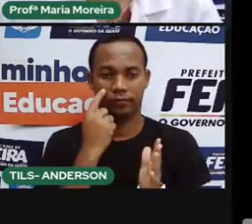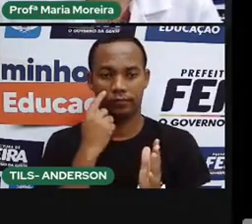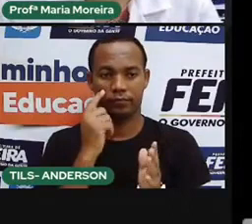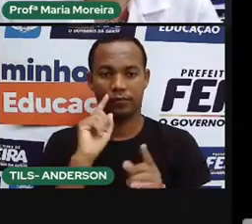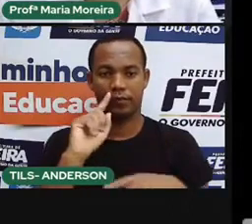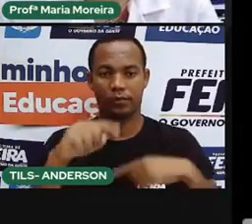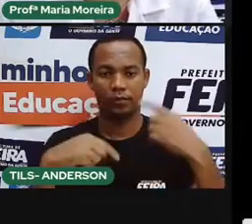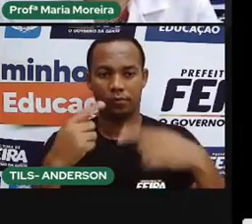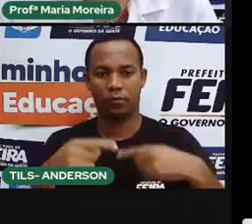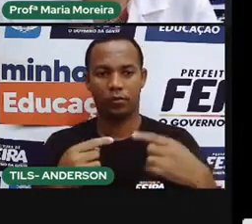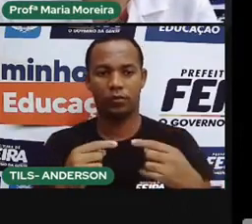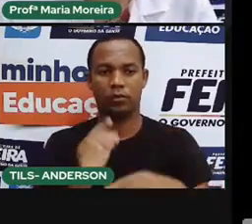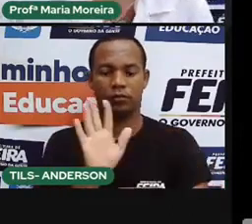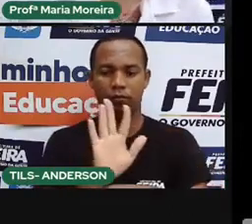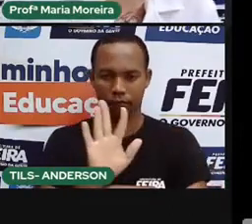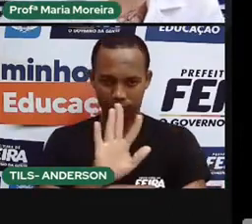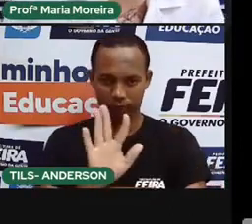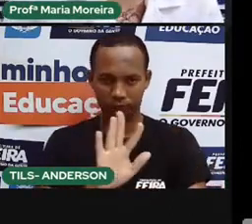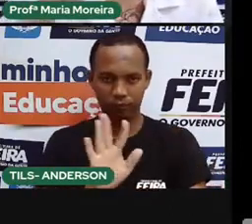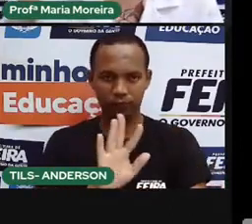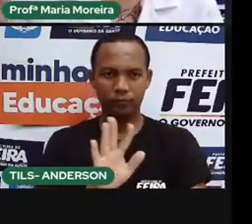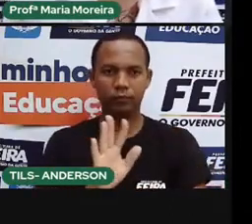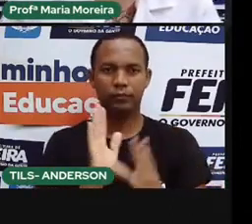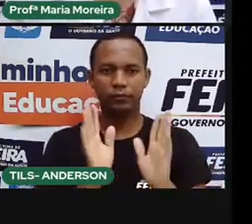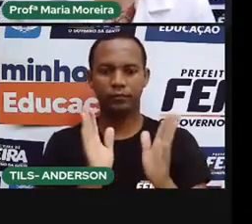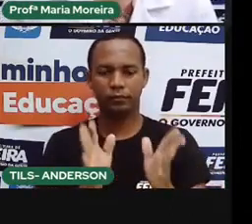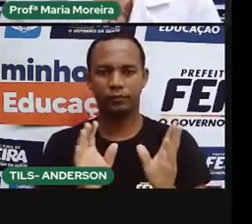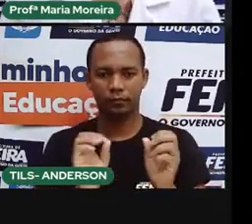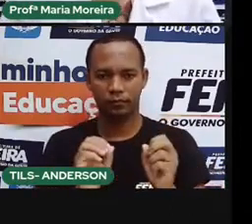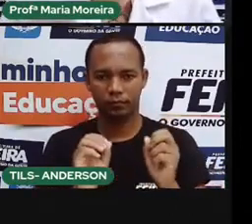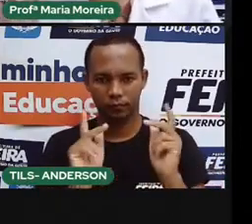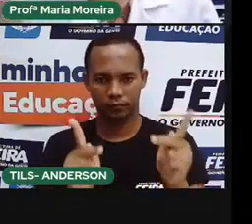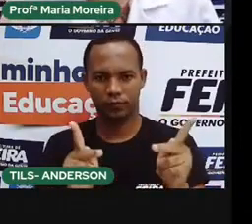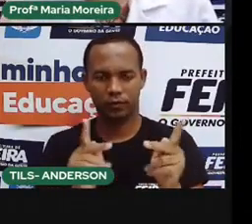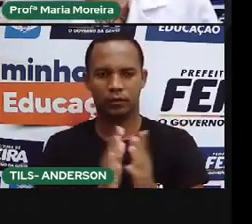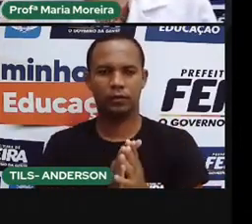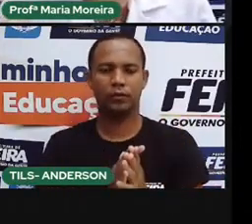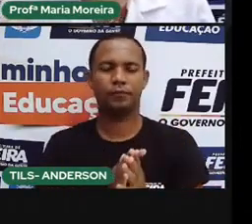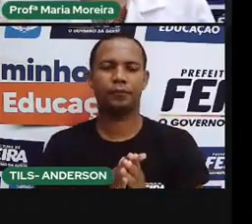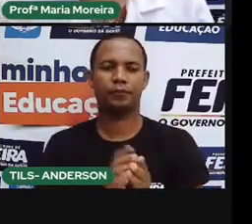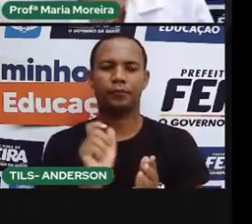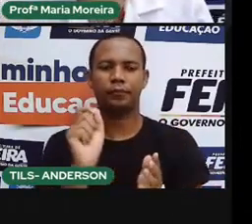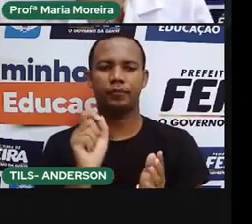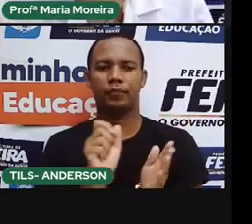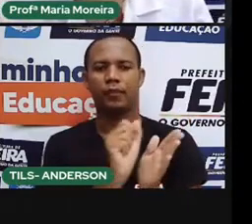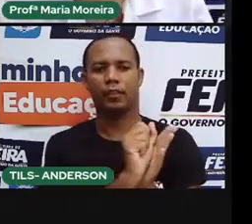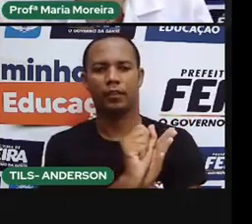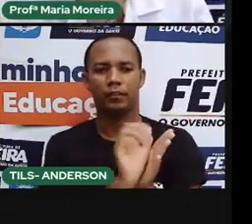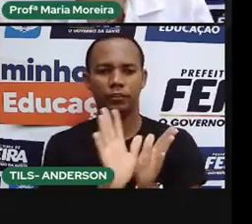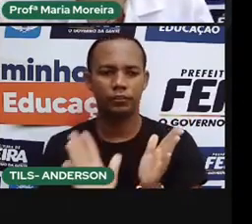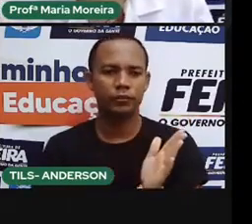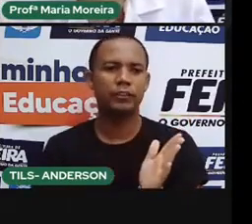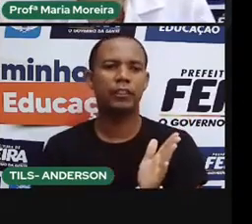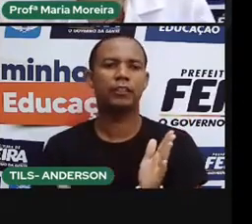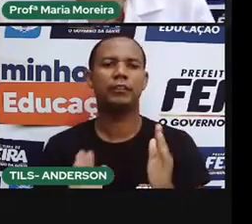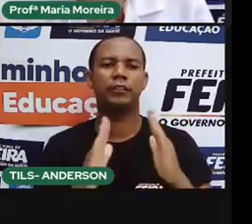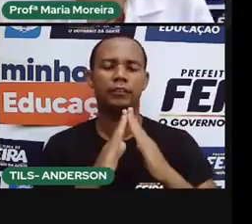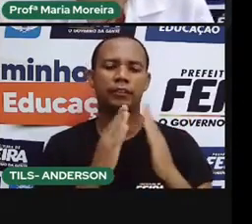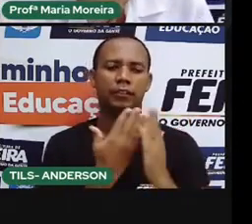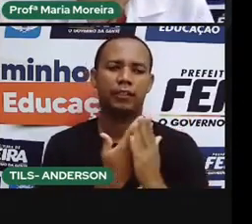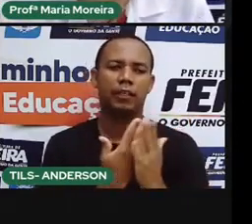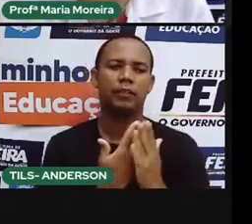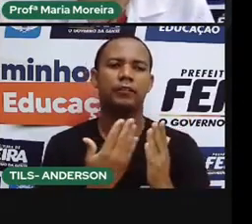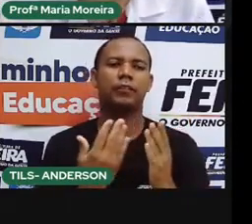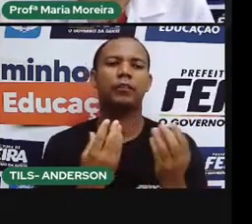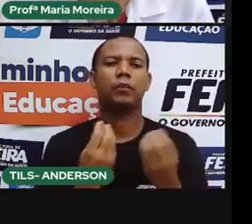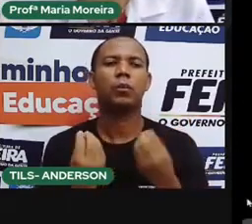Depois que você vai assistir o vídeo por completo, né, de não ter esse tempo aí. Aí vocês vão fazer essa atividade vinha aí da casa, de casa, né? E o